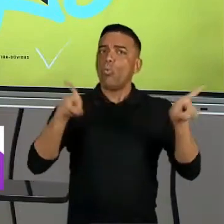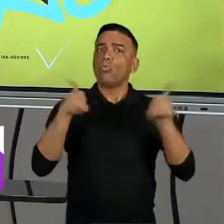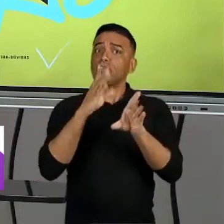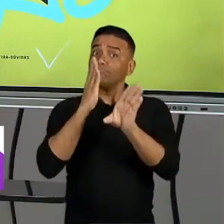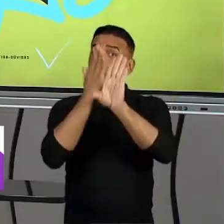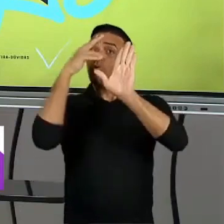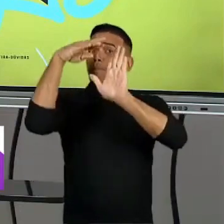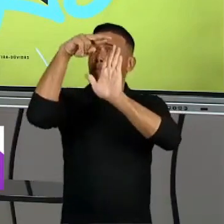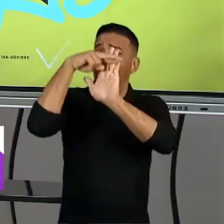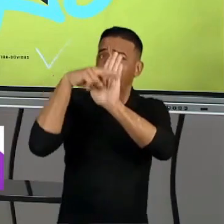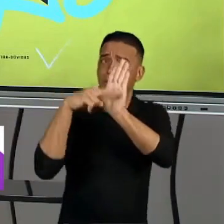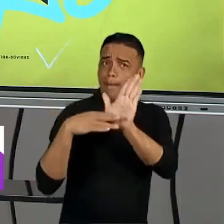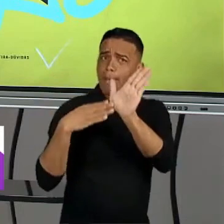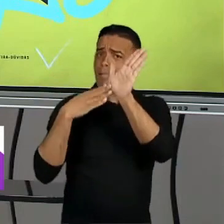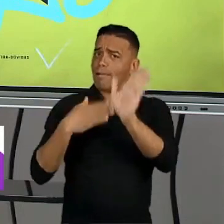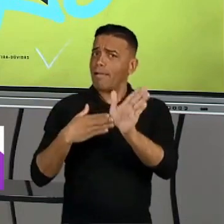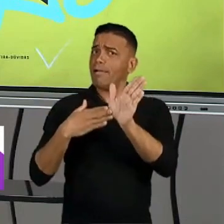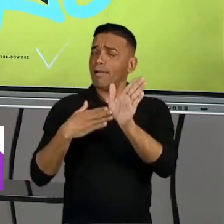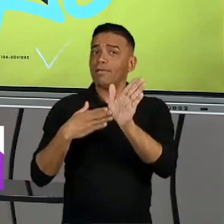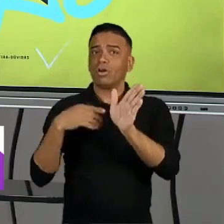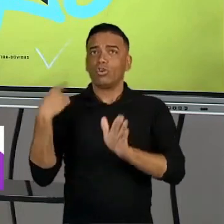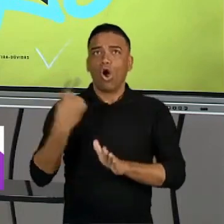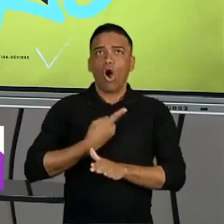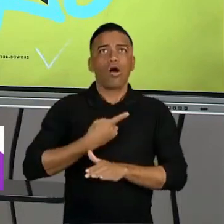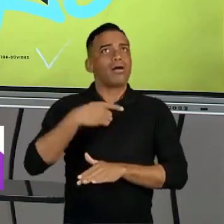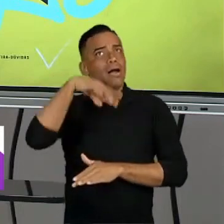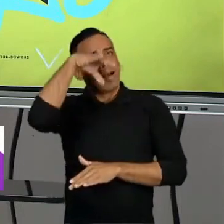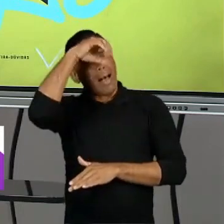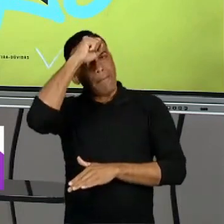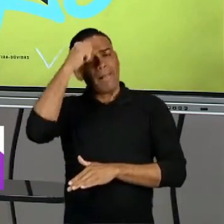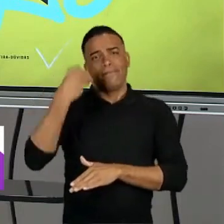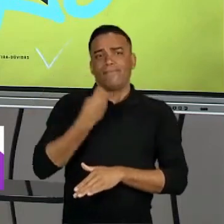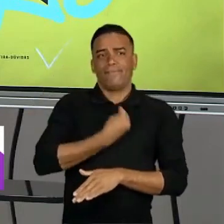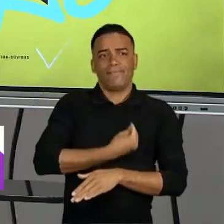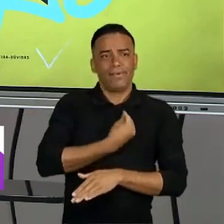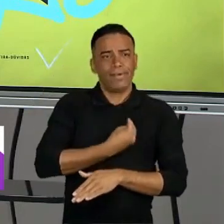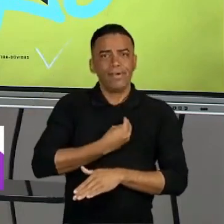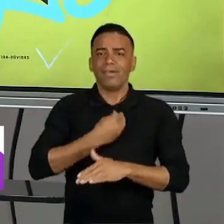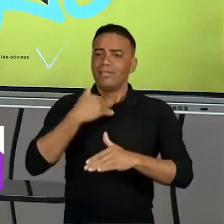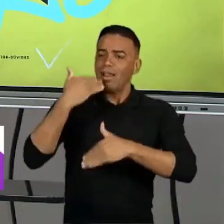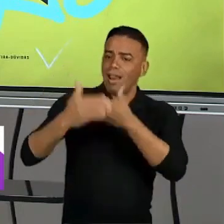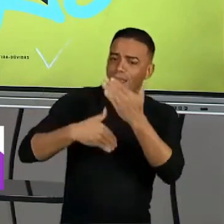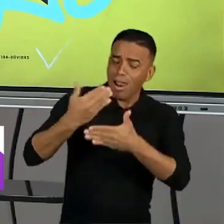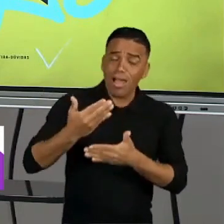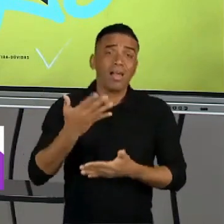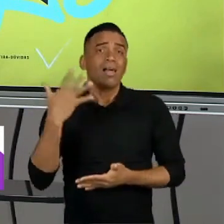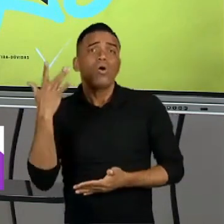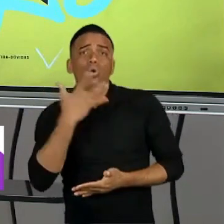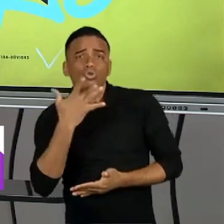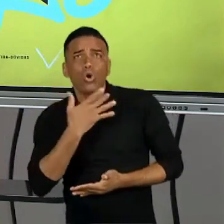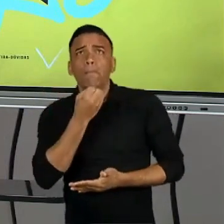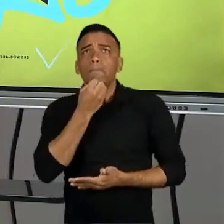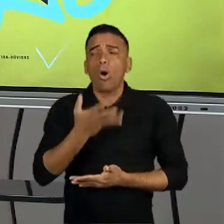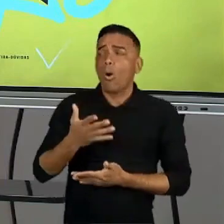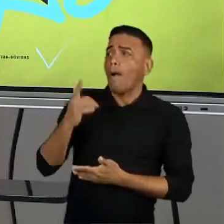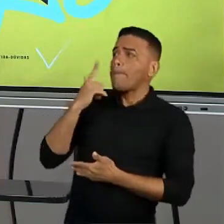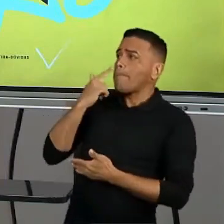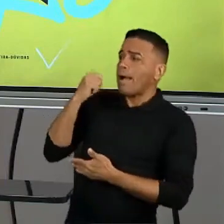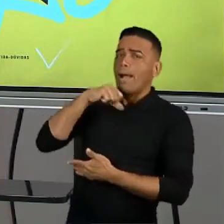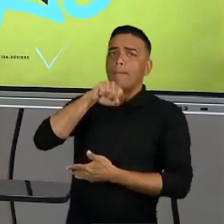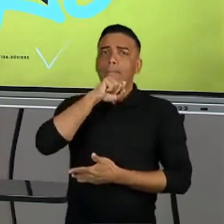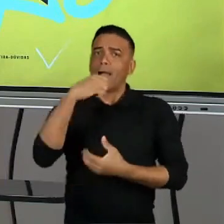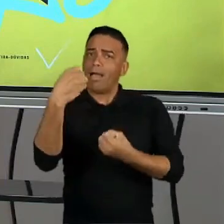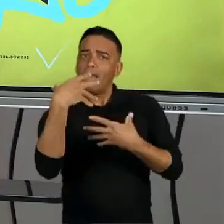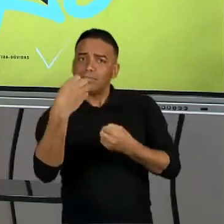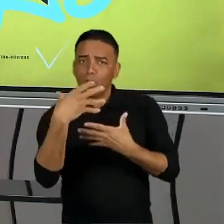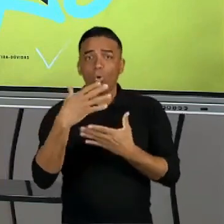padrões e aí, como a gente aprende ao longo da vida que aqueles padrões são gostosos porque você escutou com sua mãe, com seu pai, ou você teve